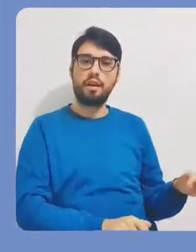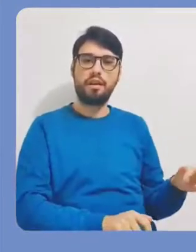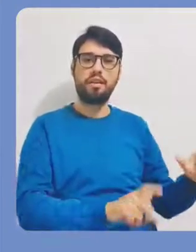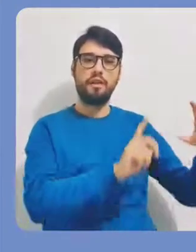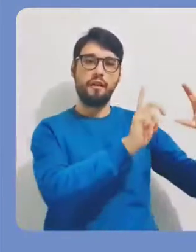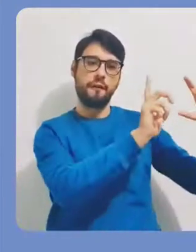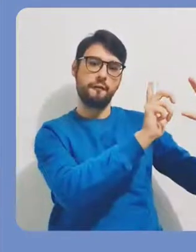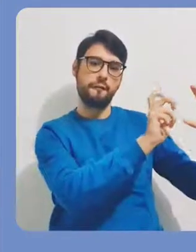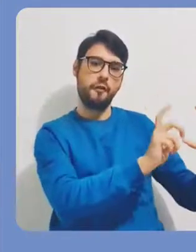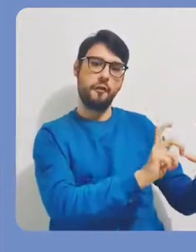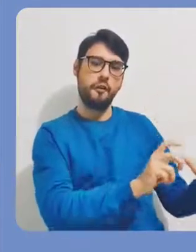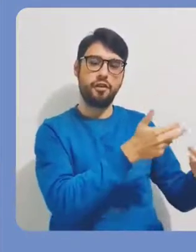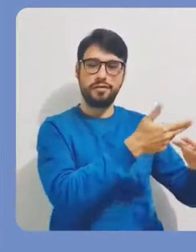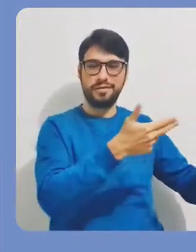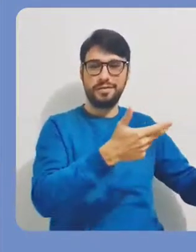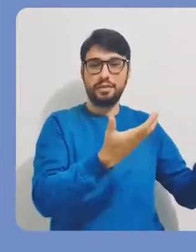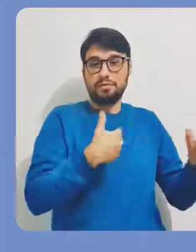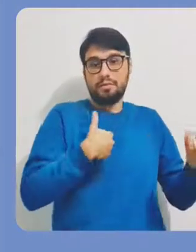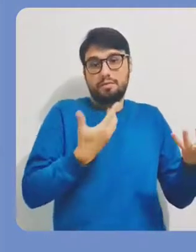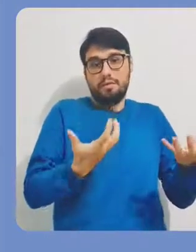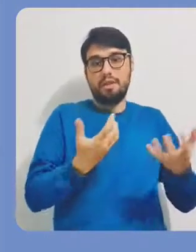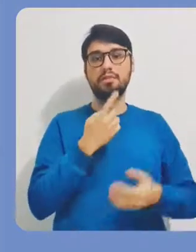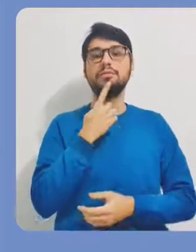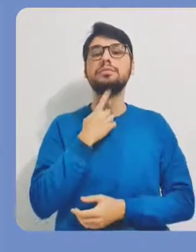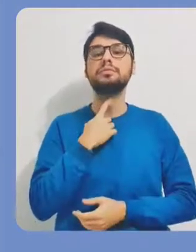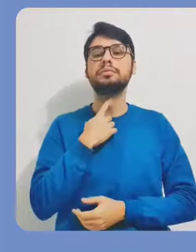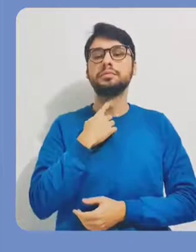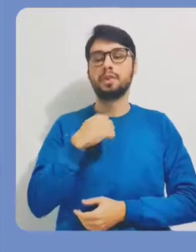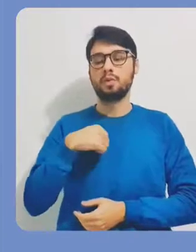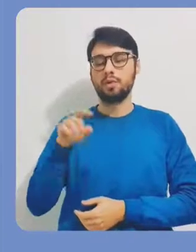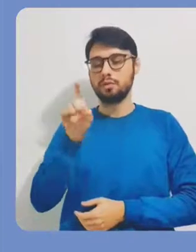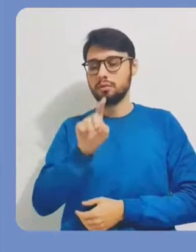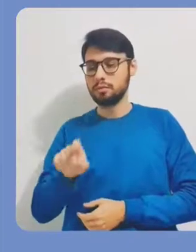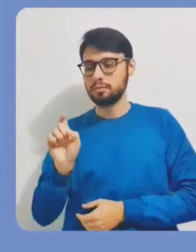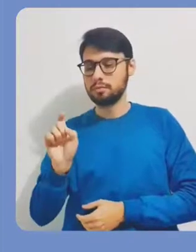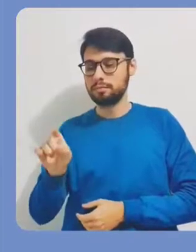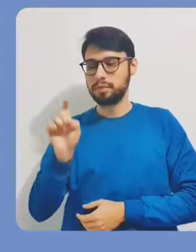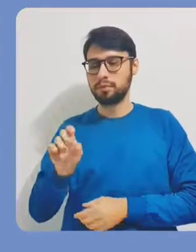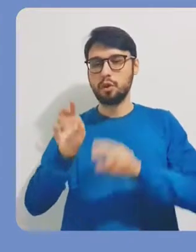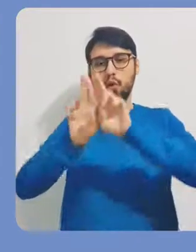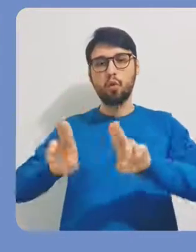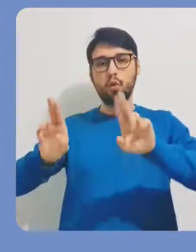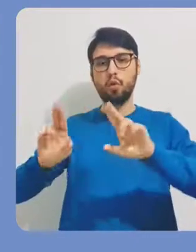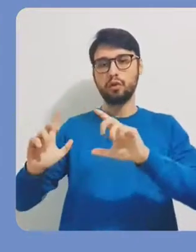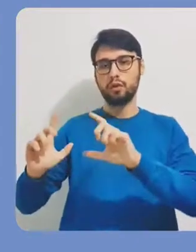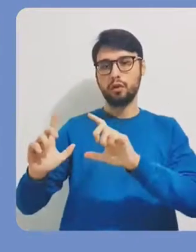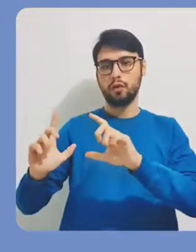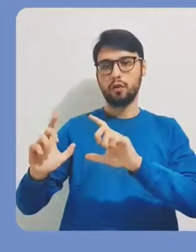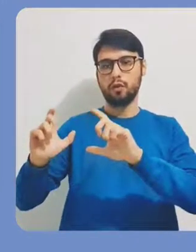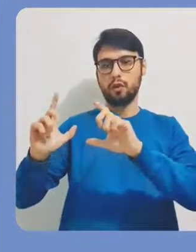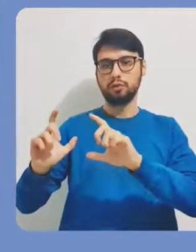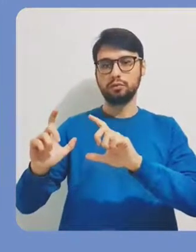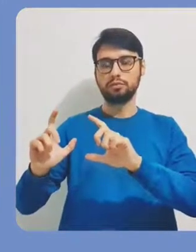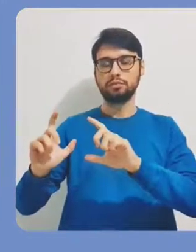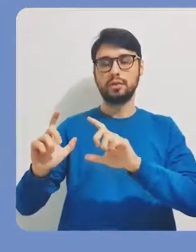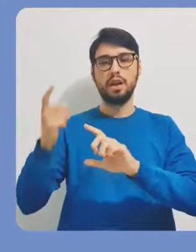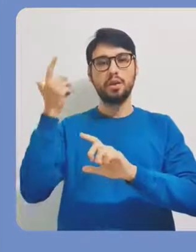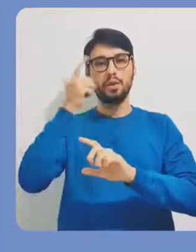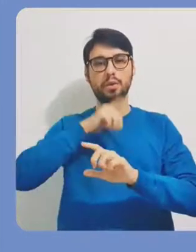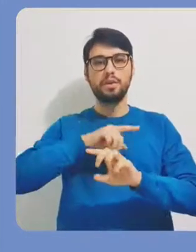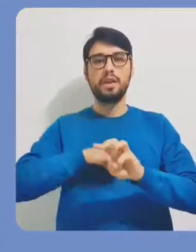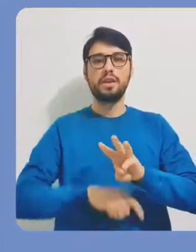minha coluna da direita e no caso, eu quero colocar uma imagem, certo? Então, eu vou vir aqui na opção UFSC